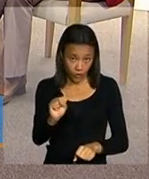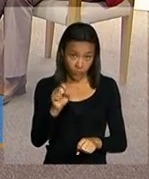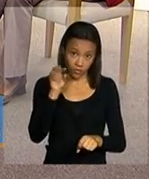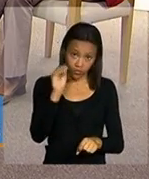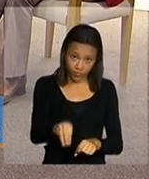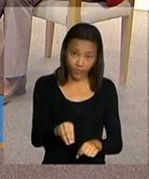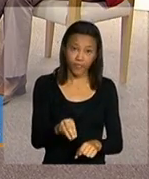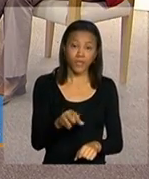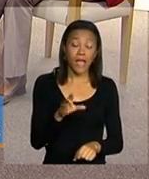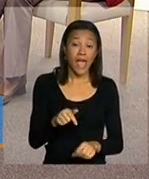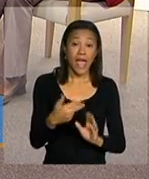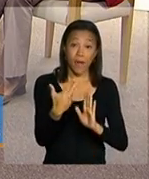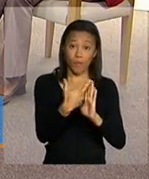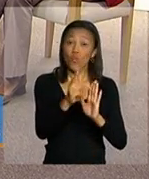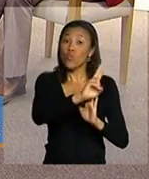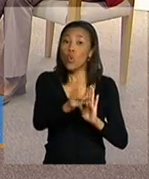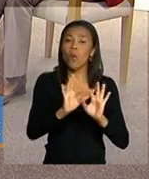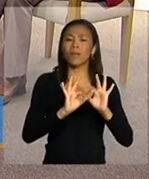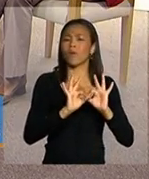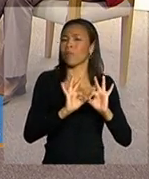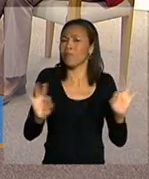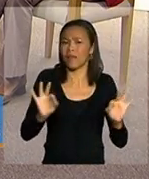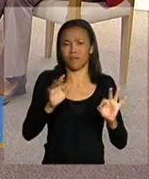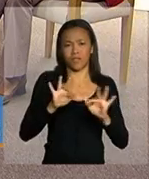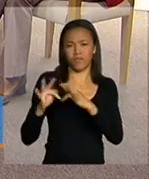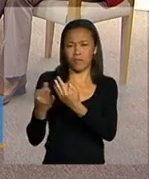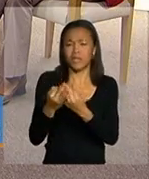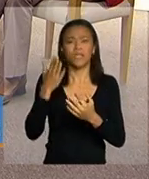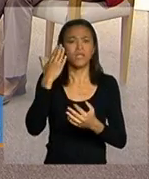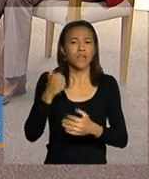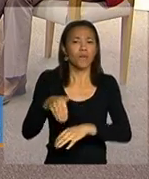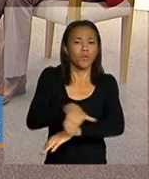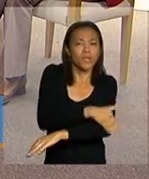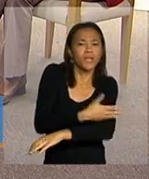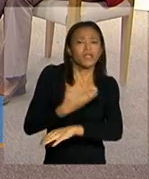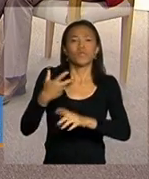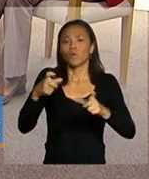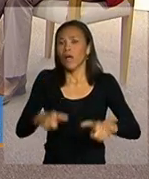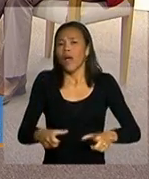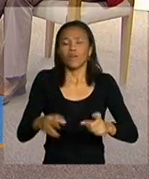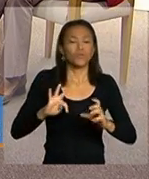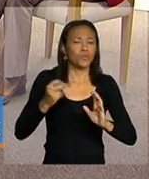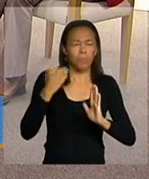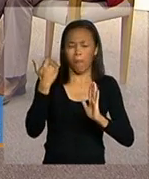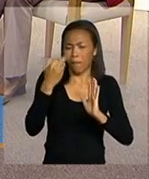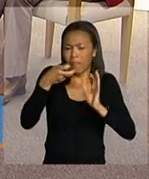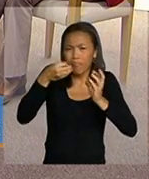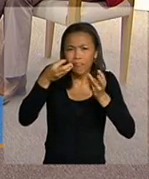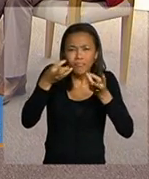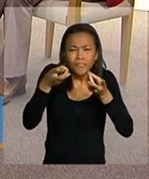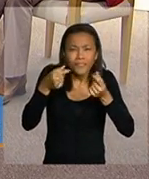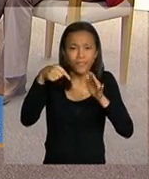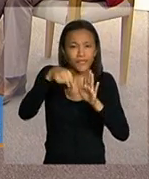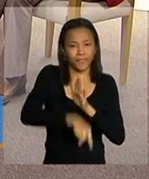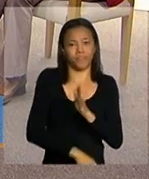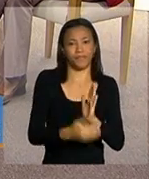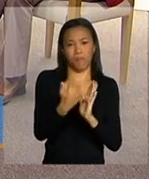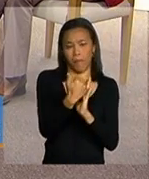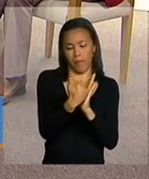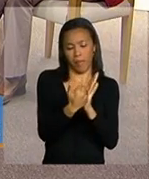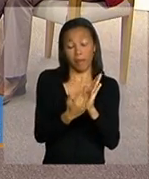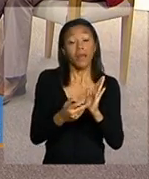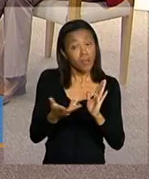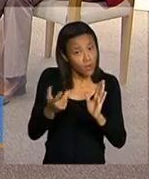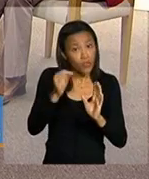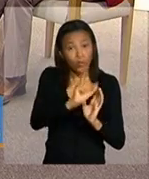é uma lista que tem o nome completo das famílias tem endereço tem o bairro então tem informações detalhadas para que o município ele